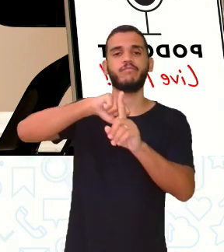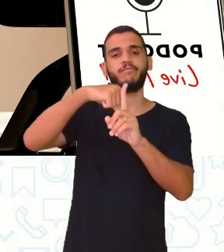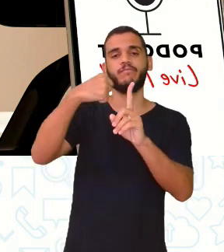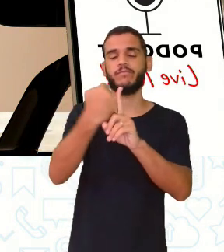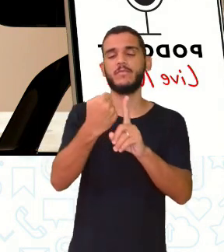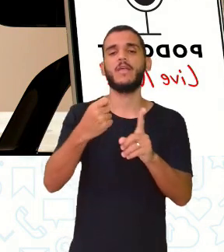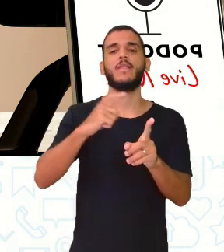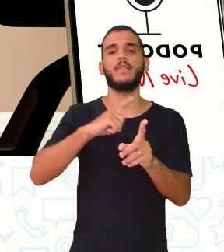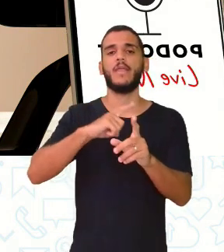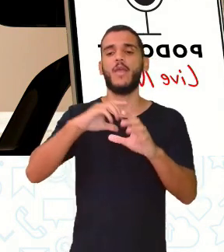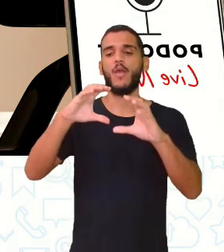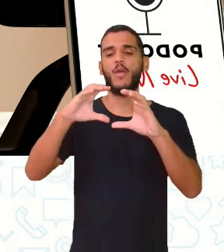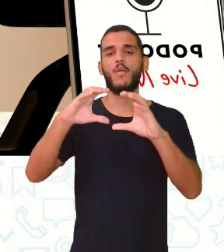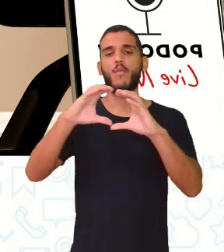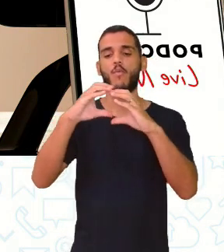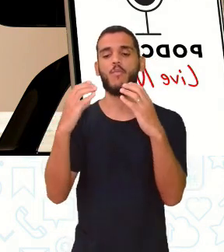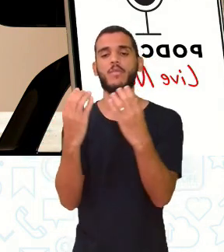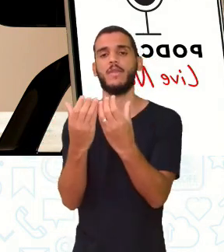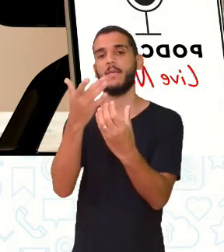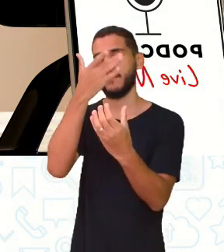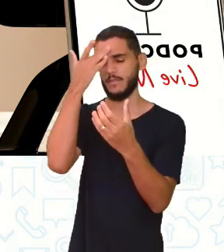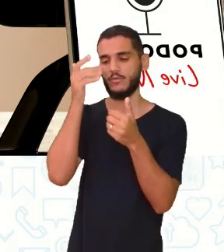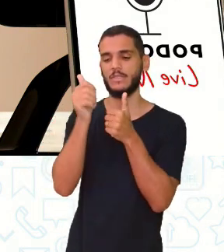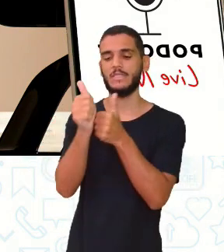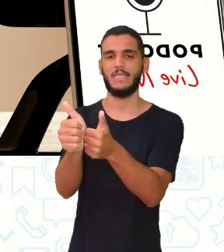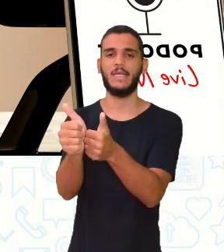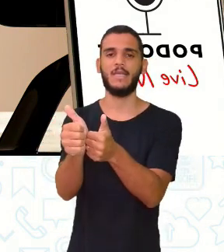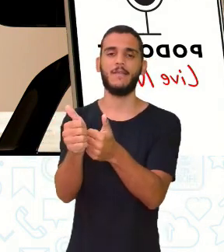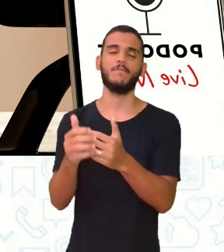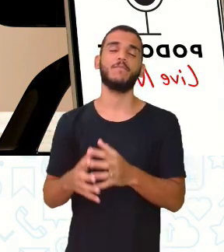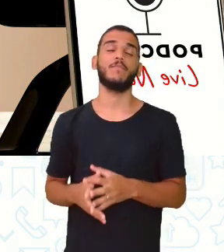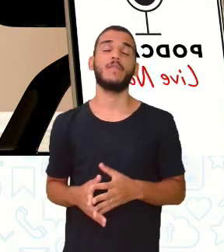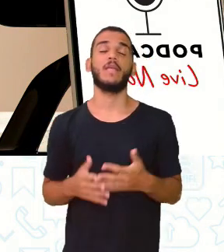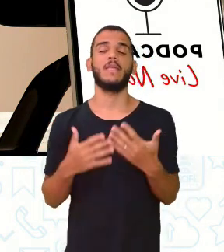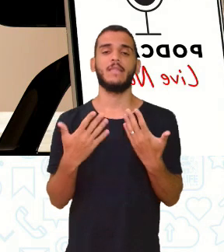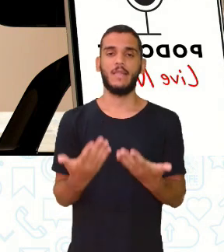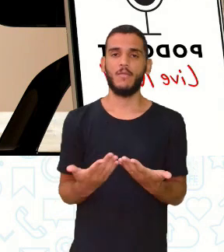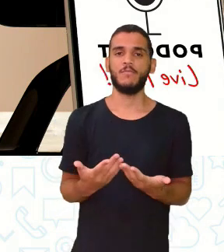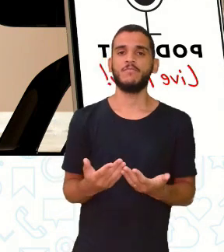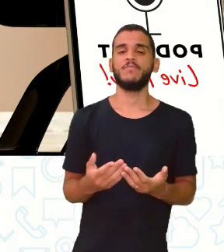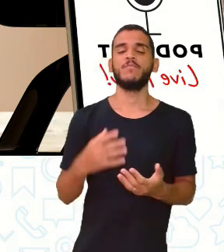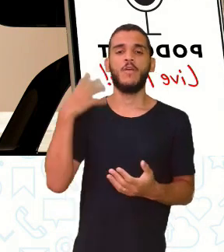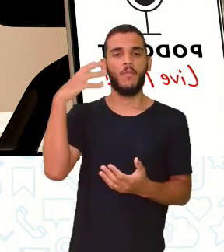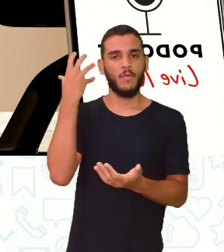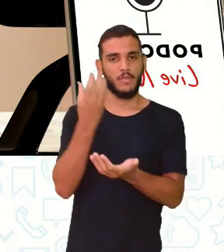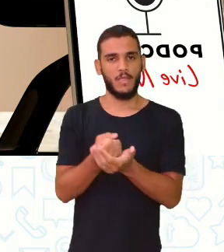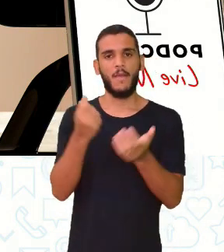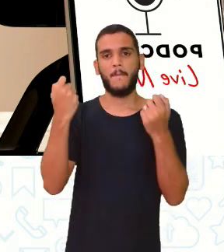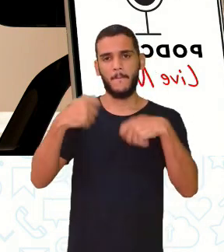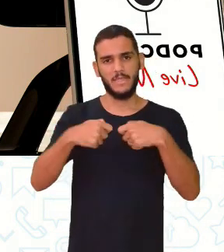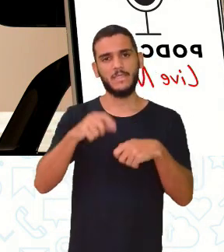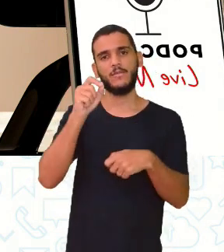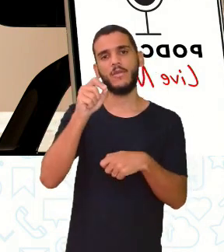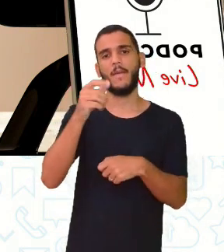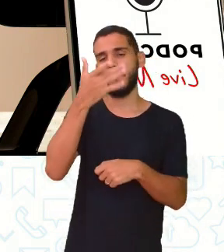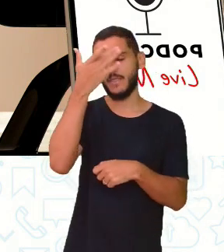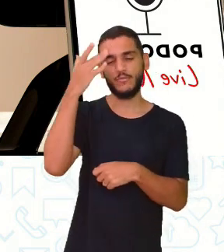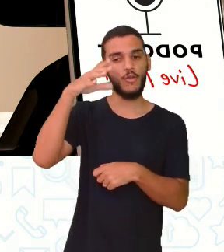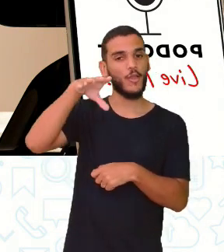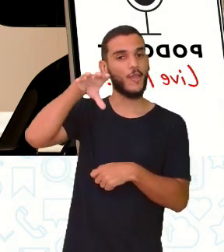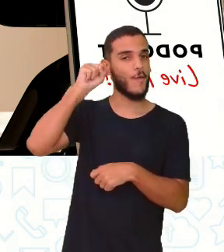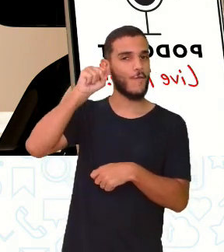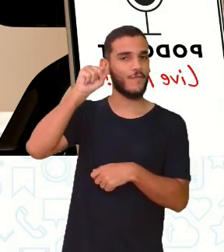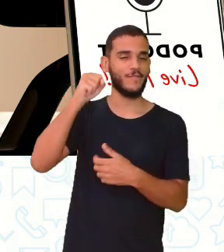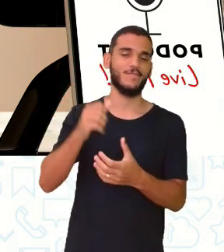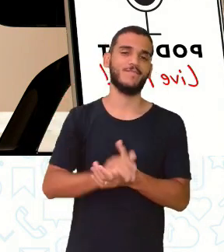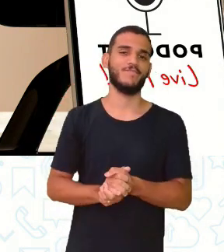uma comunidade de seguidores daquela página. Então, um podcast também precisa de ouvintes e, geralmente, esse grupo de